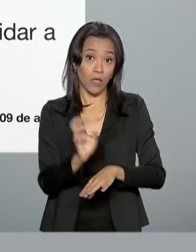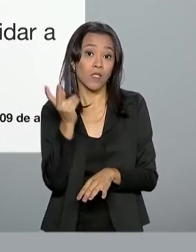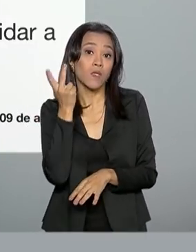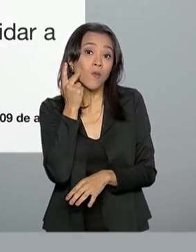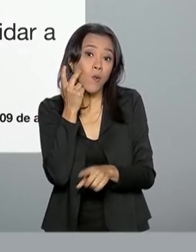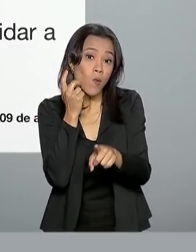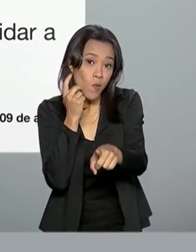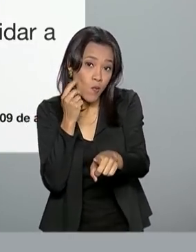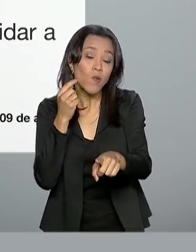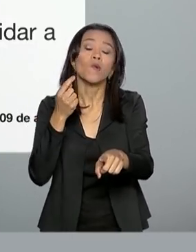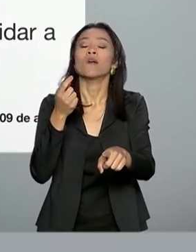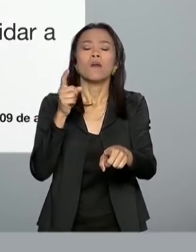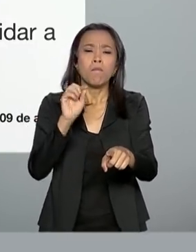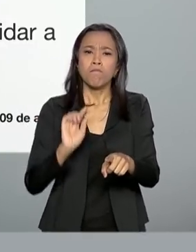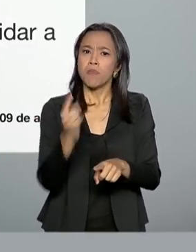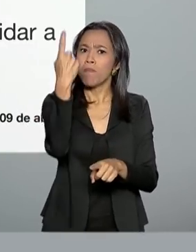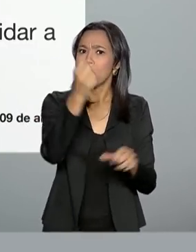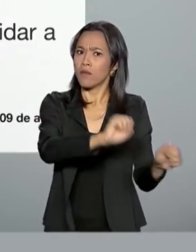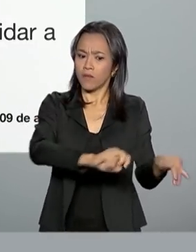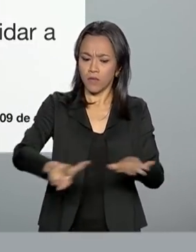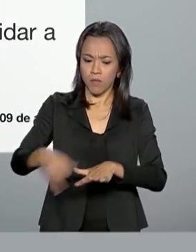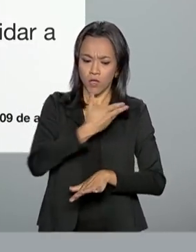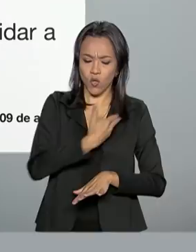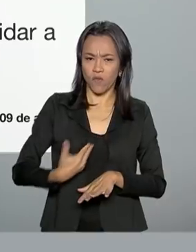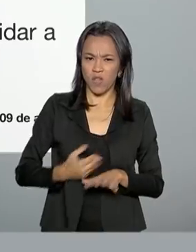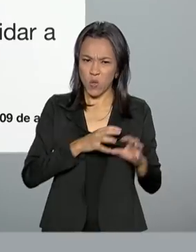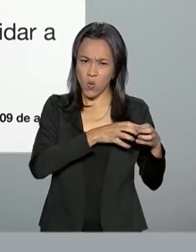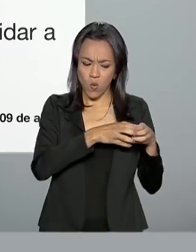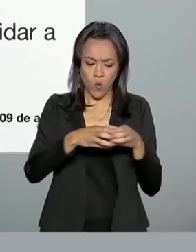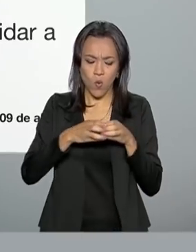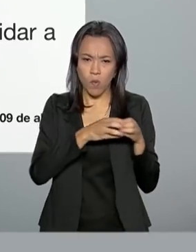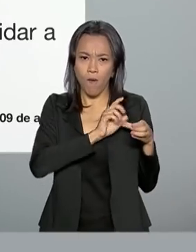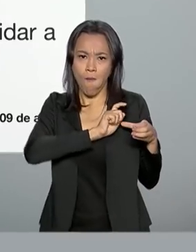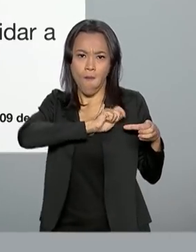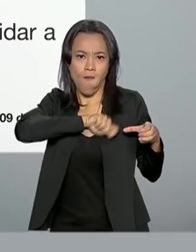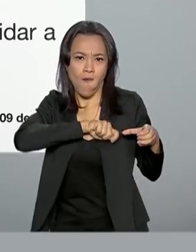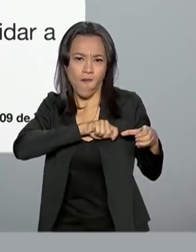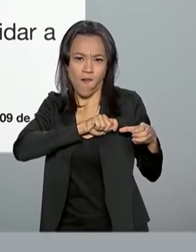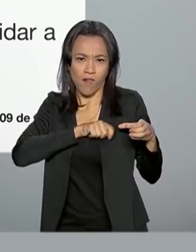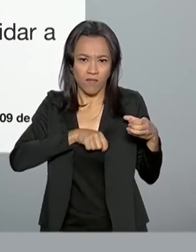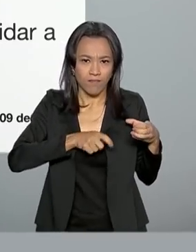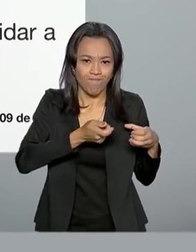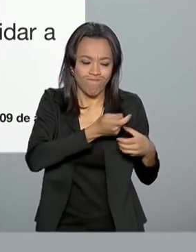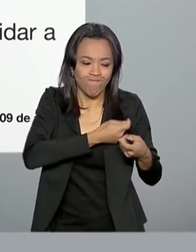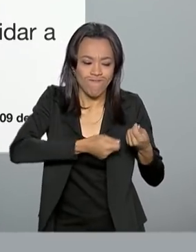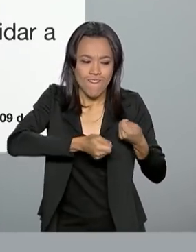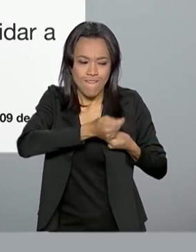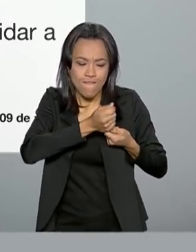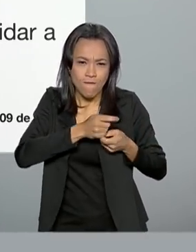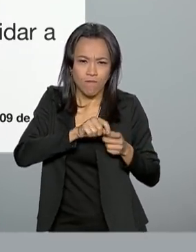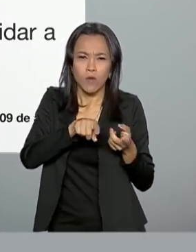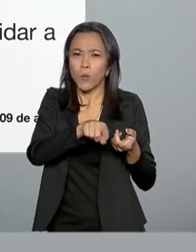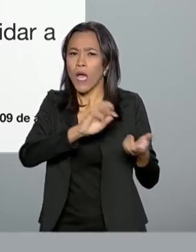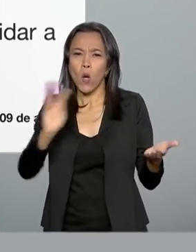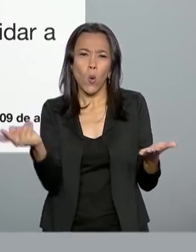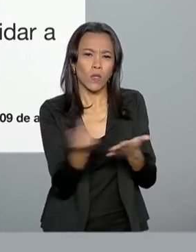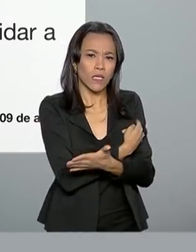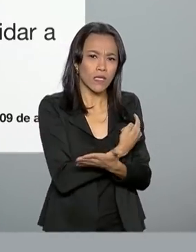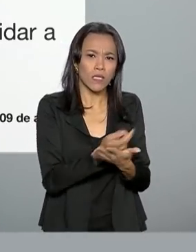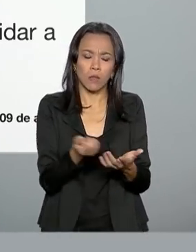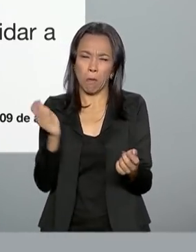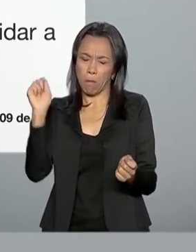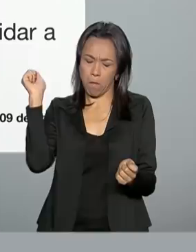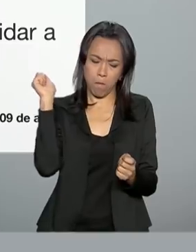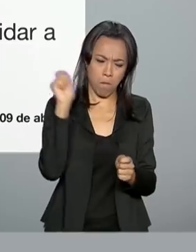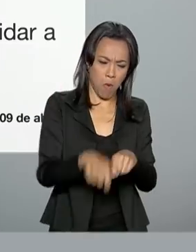primeira semana de governo, quando grupos criminosos organizados atacaram alvos civis